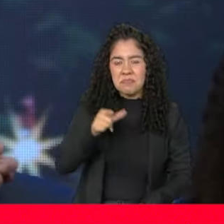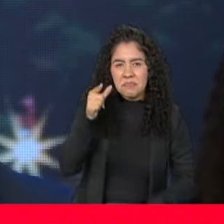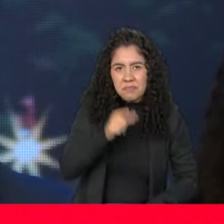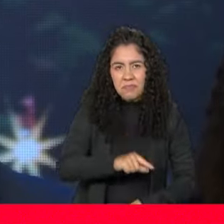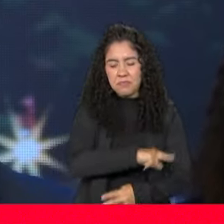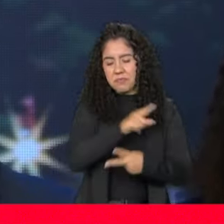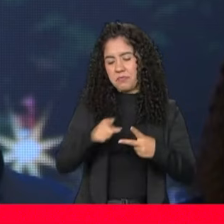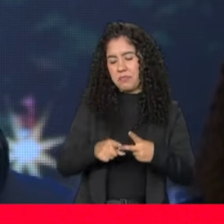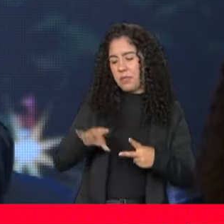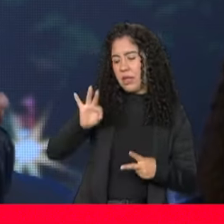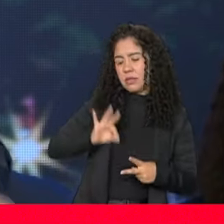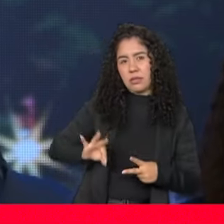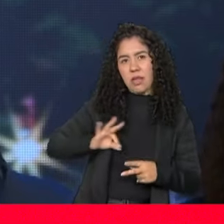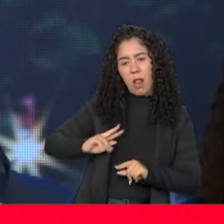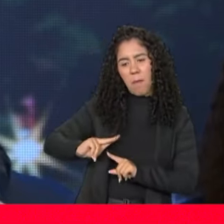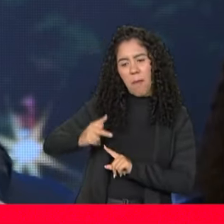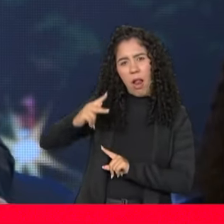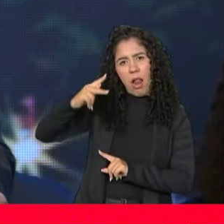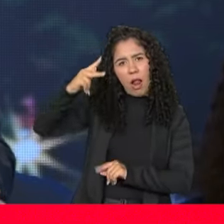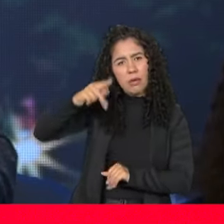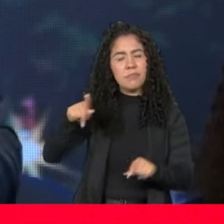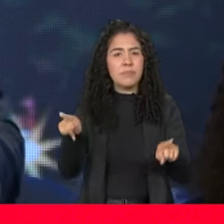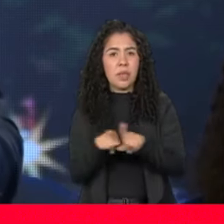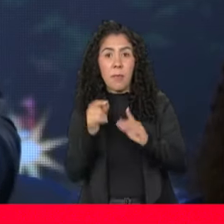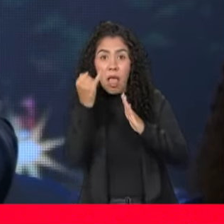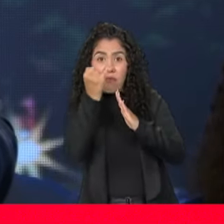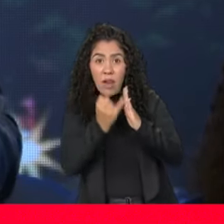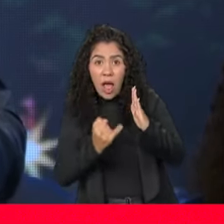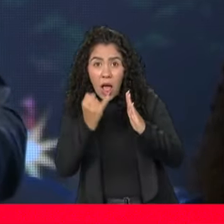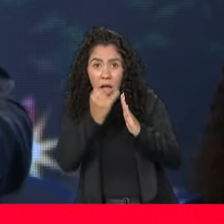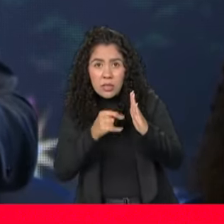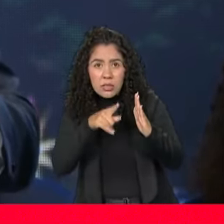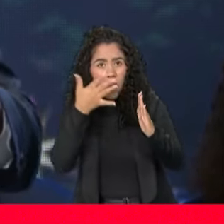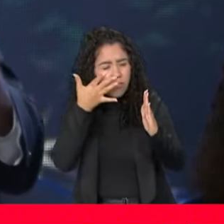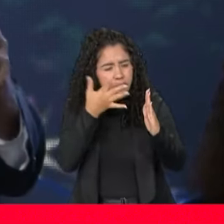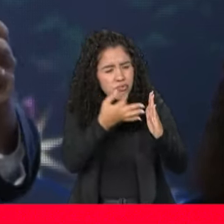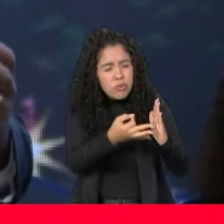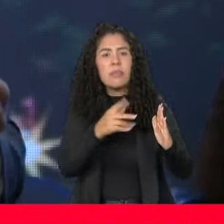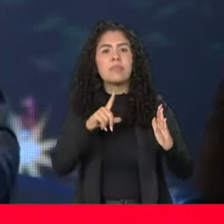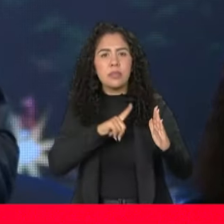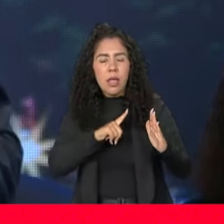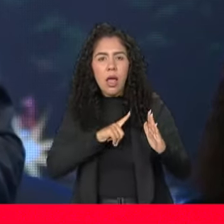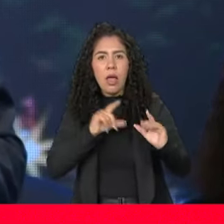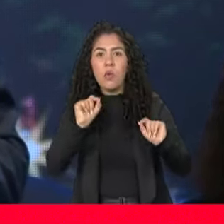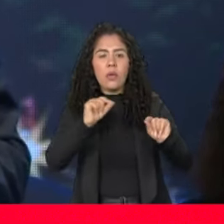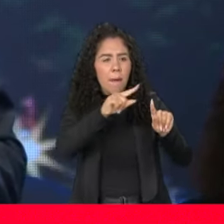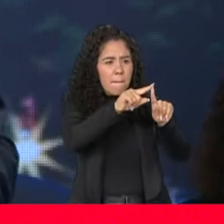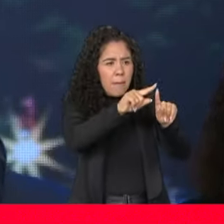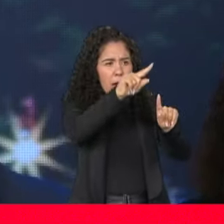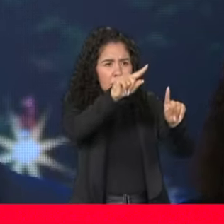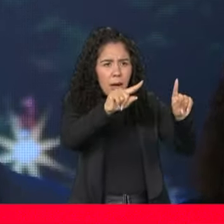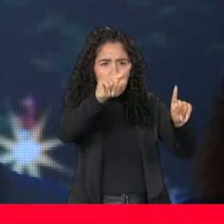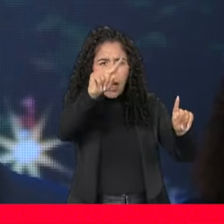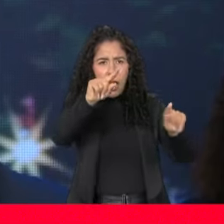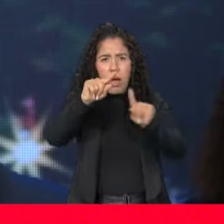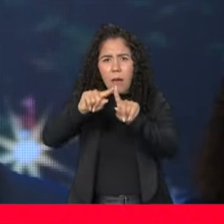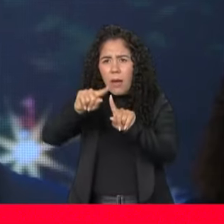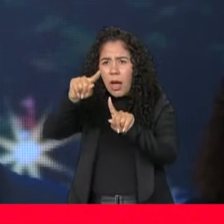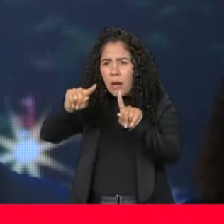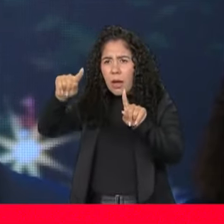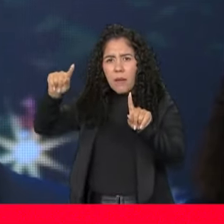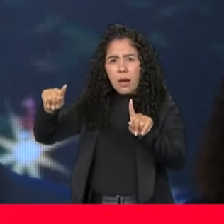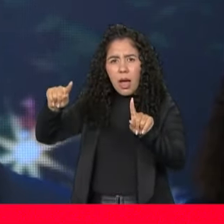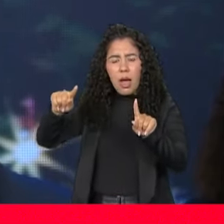nós estamos olhando para a inflação, nós estamos olhando para ver se esses indicadores combinados estão